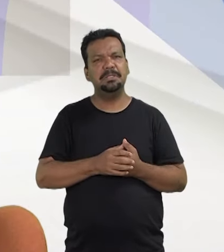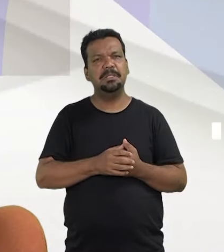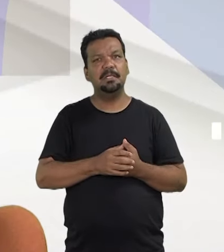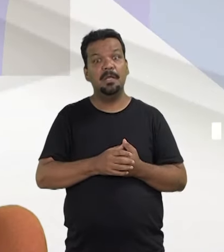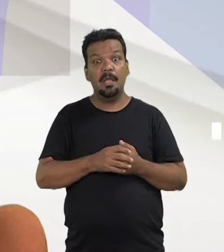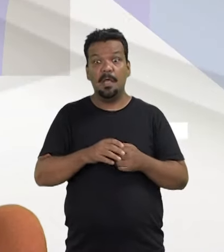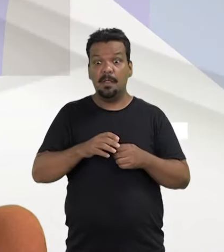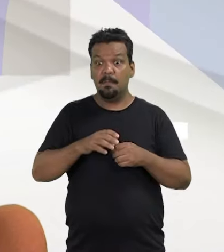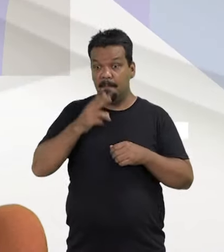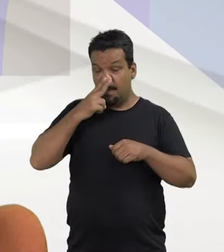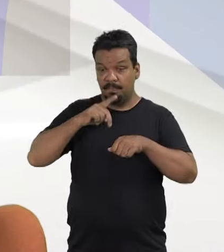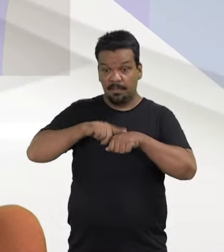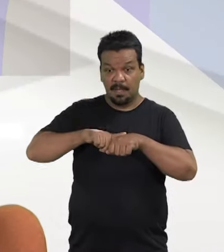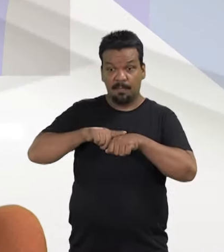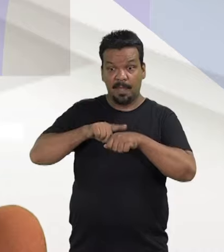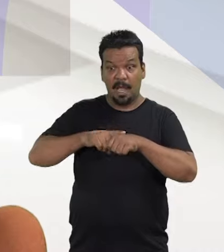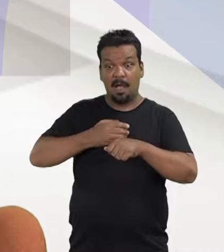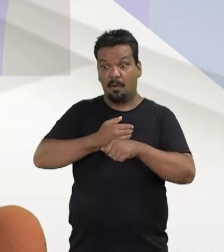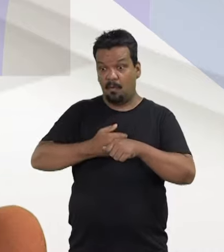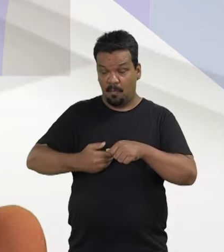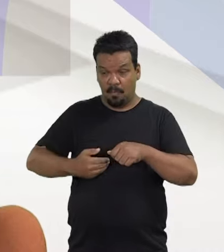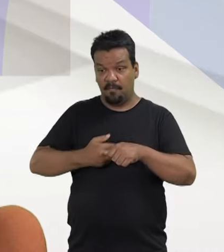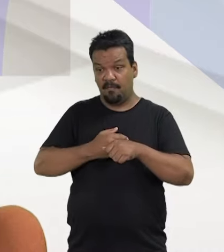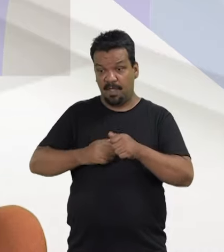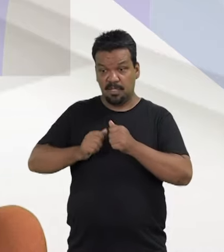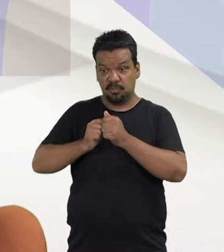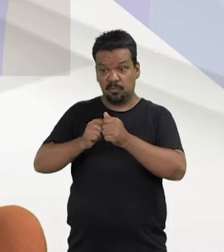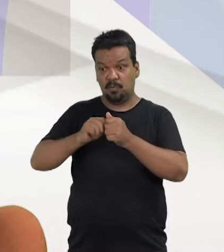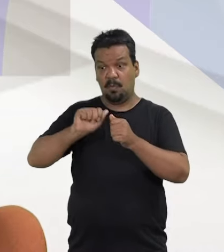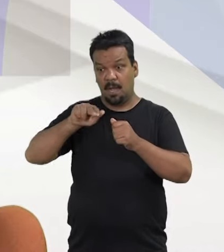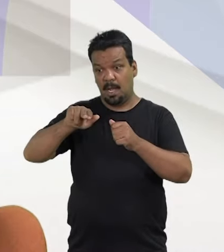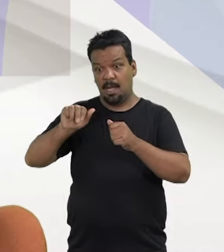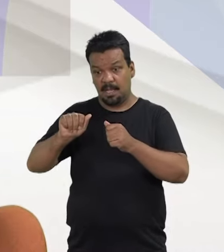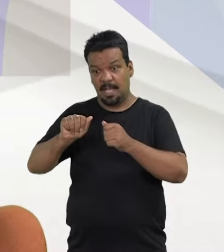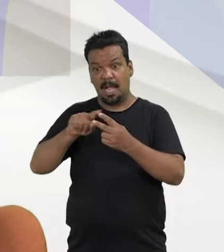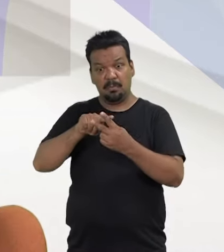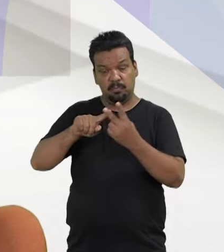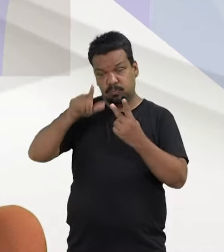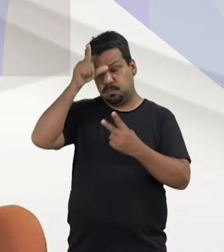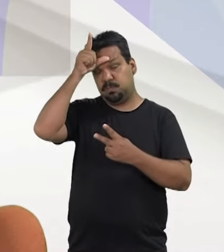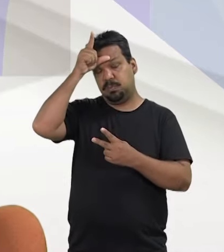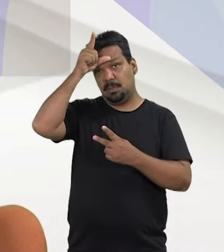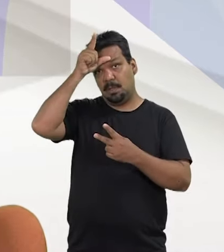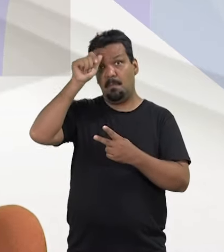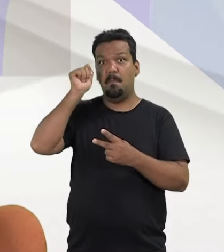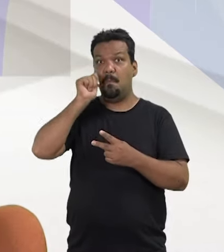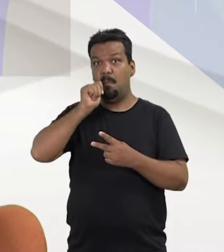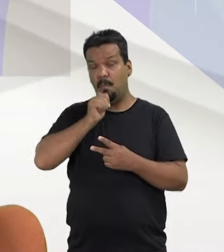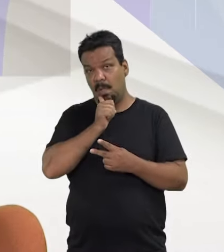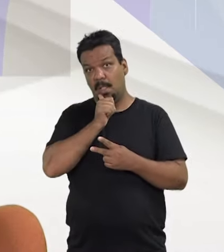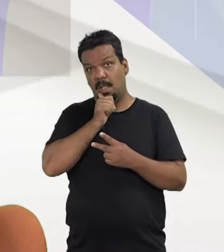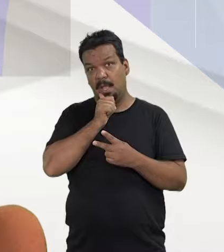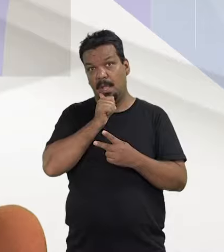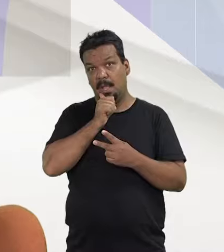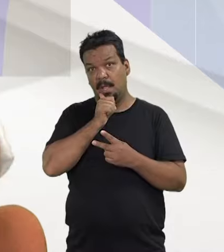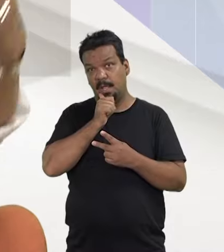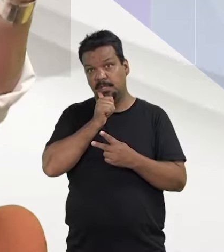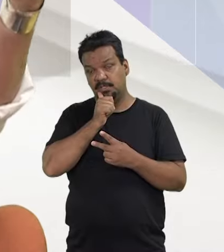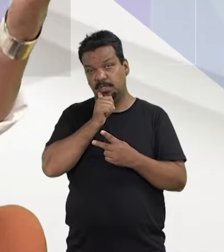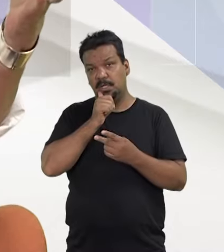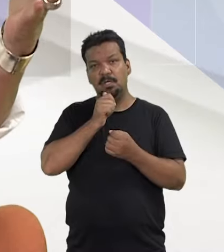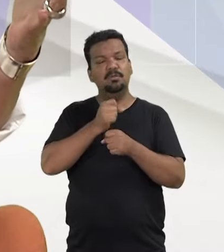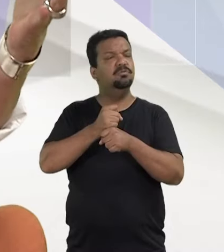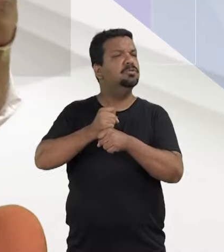momento em que ela governa junto com a Angela Merkel, as duas eram as líderes, as mulheres líderes dos